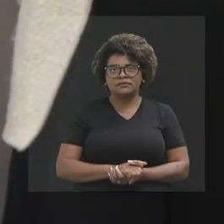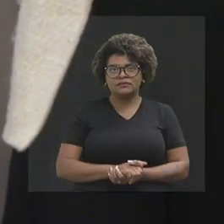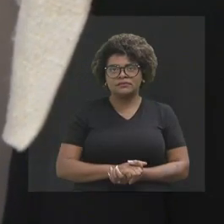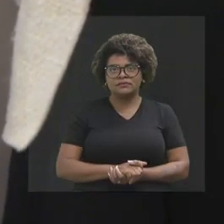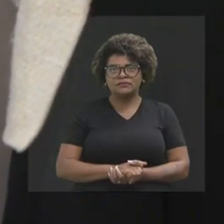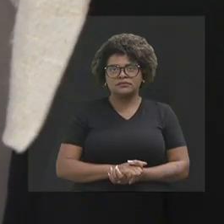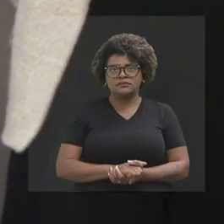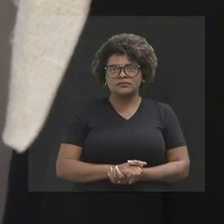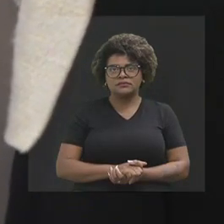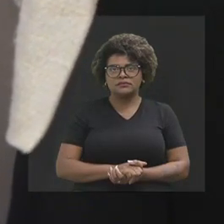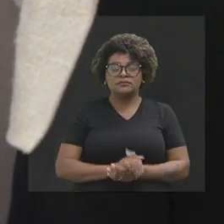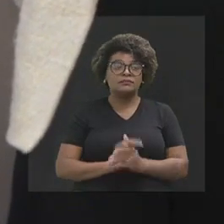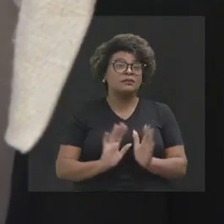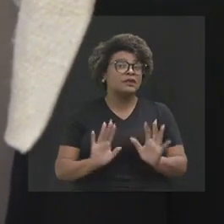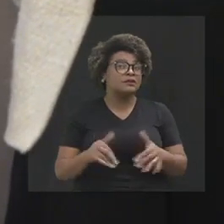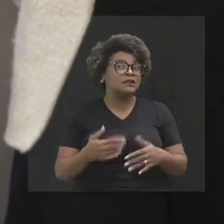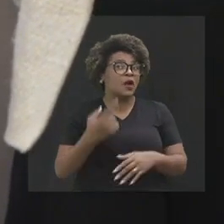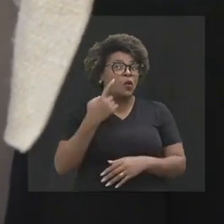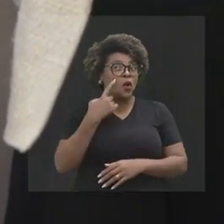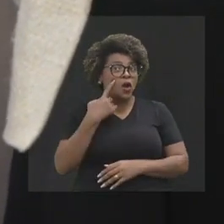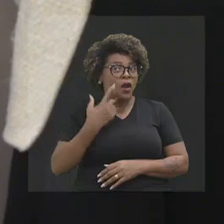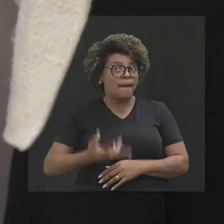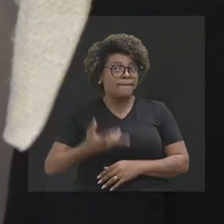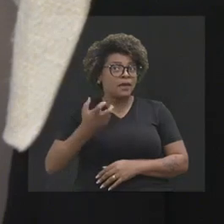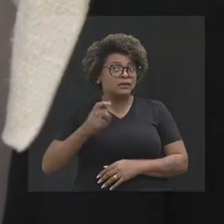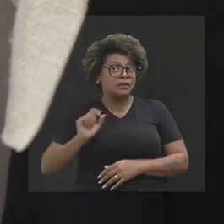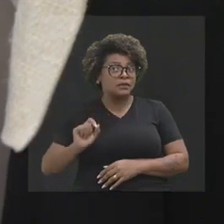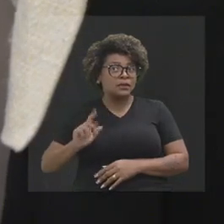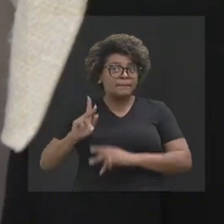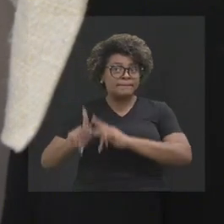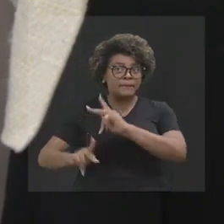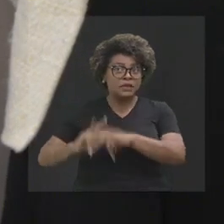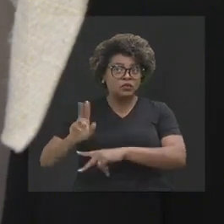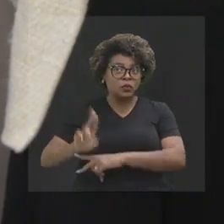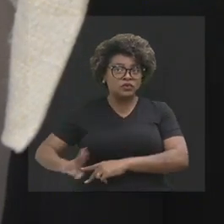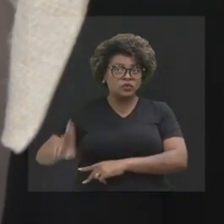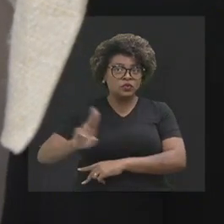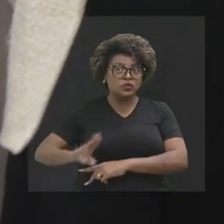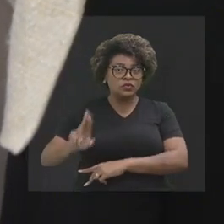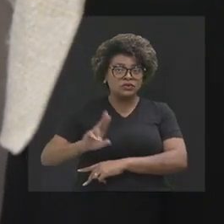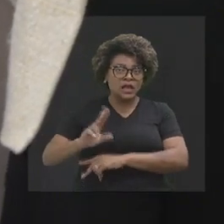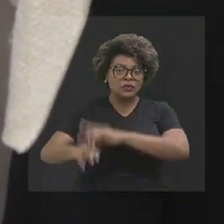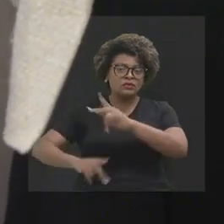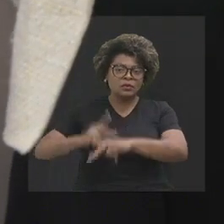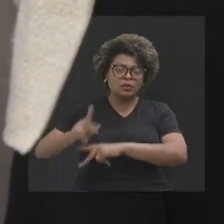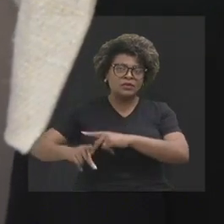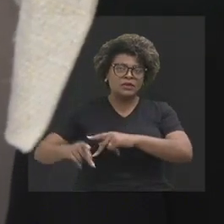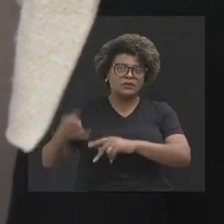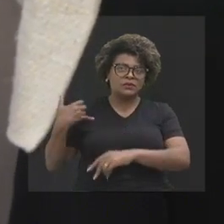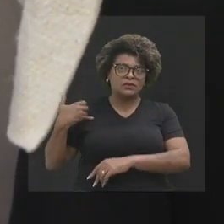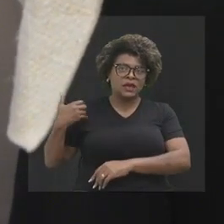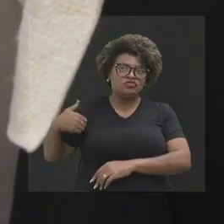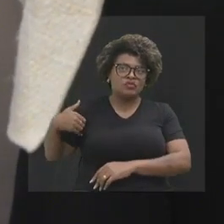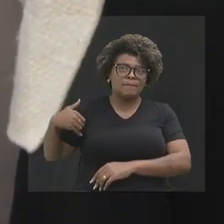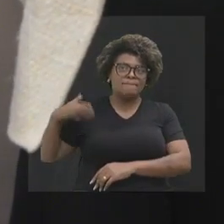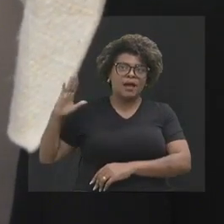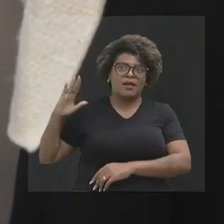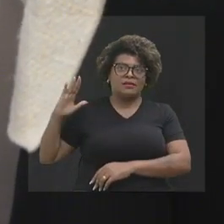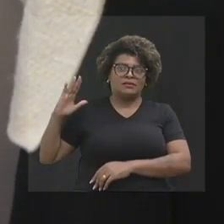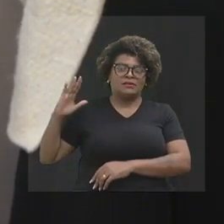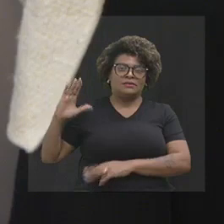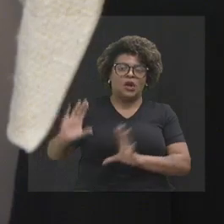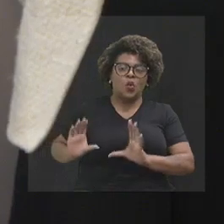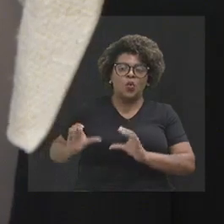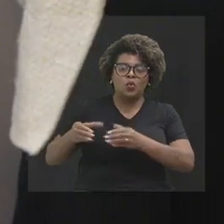Bem, aí vocês percebam aí, pessoas que utilizaram a internet na população de 10 anos ou mais de idade, segundo os grupos de idade.